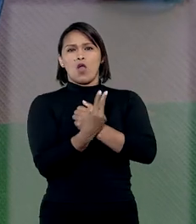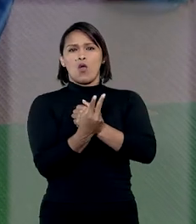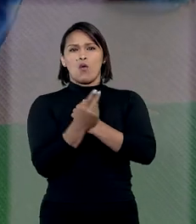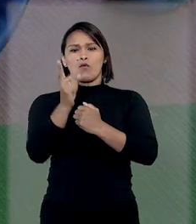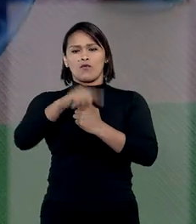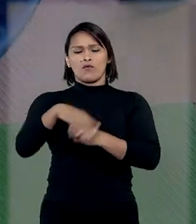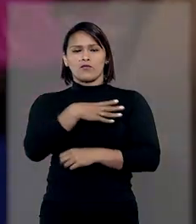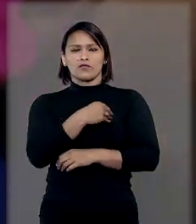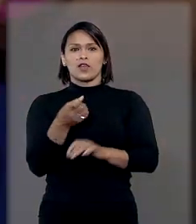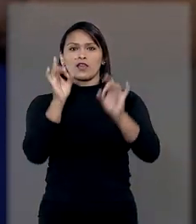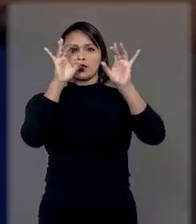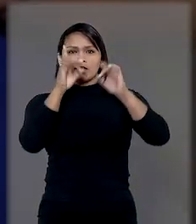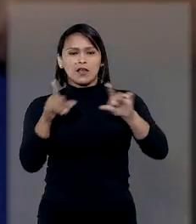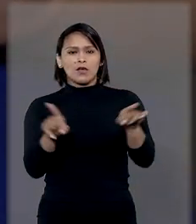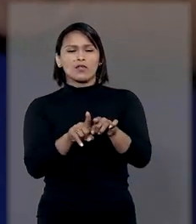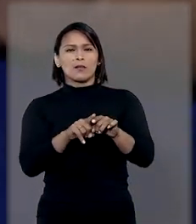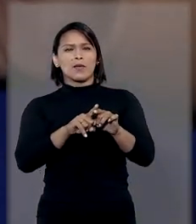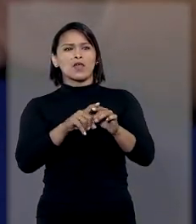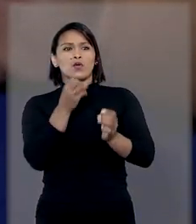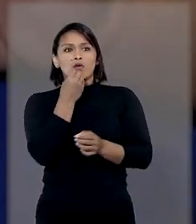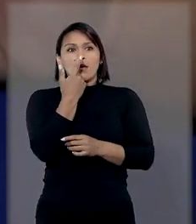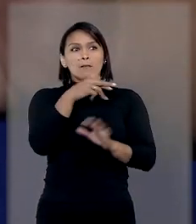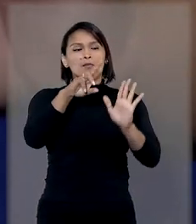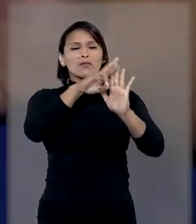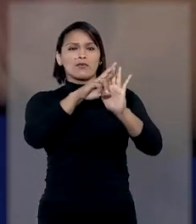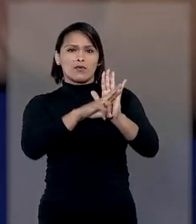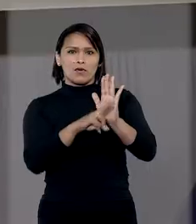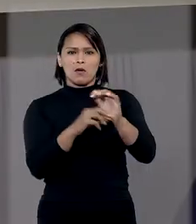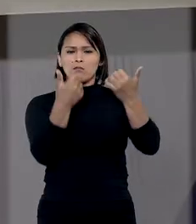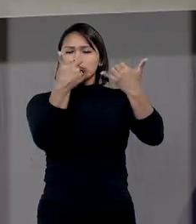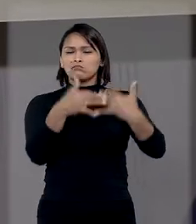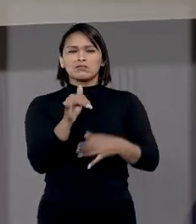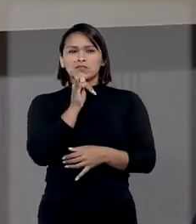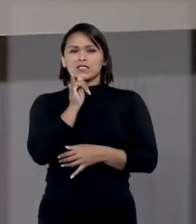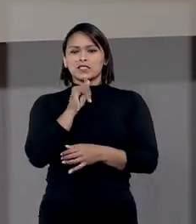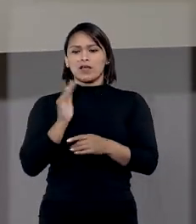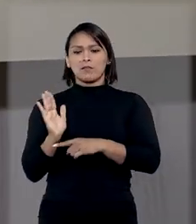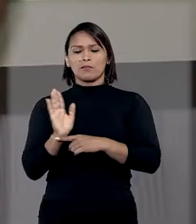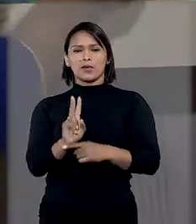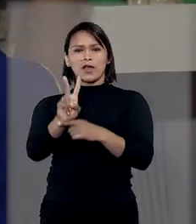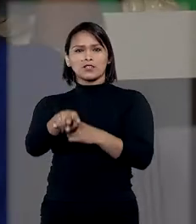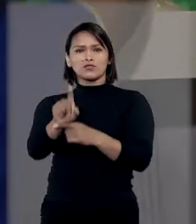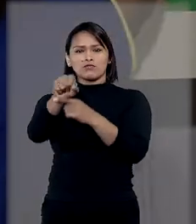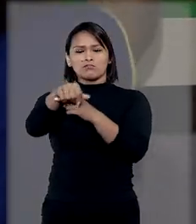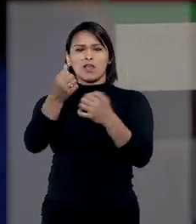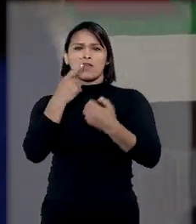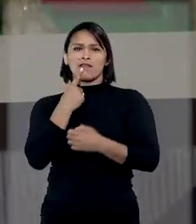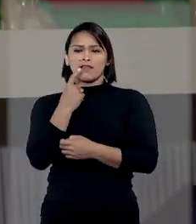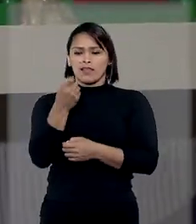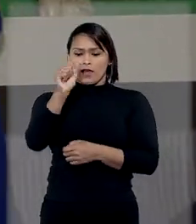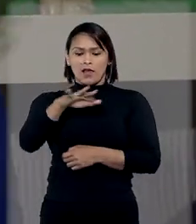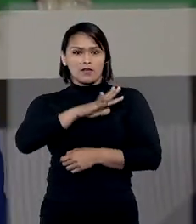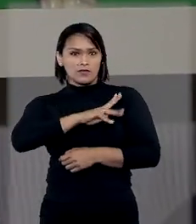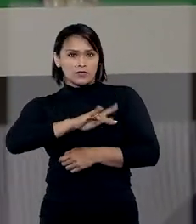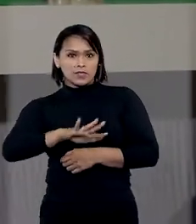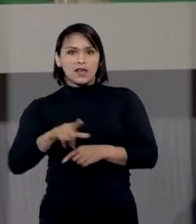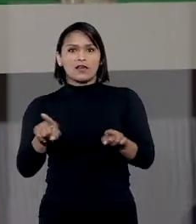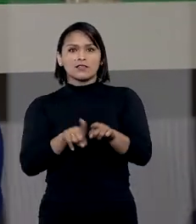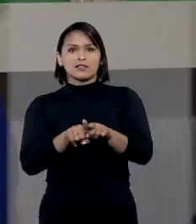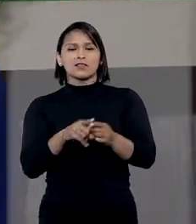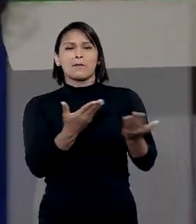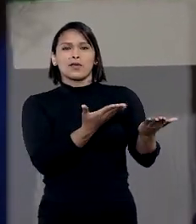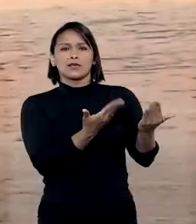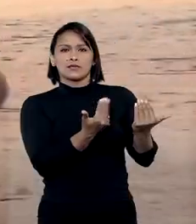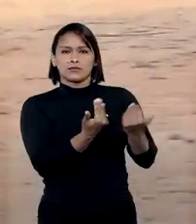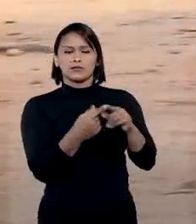a relatora também destacou as diversas vantagens desse regime, como por exemplo o atendimento prioritário aos interesses das crianças e dos